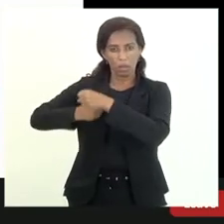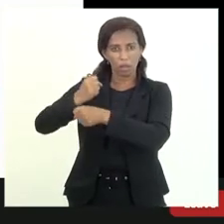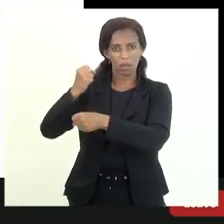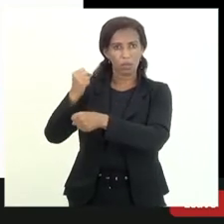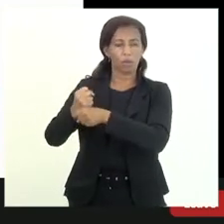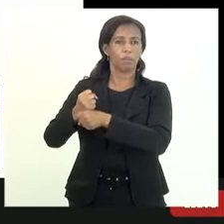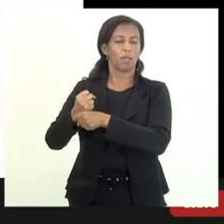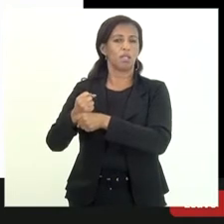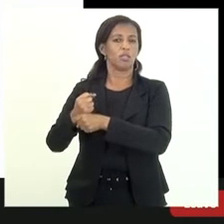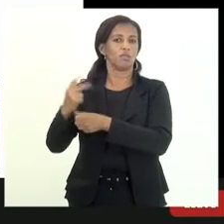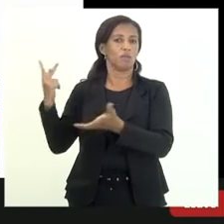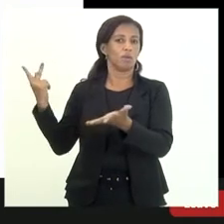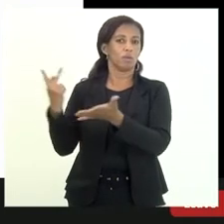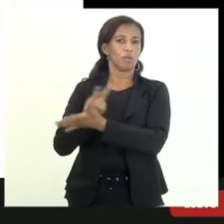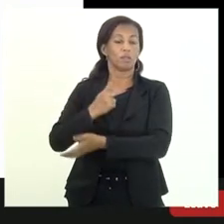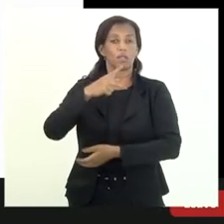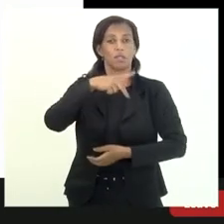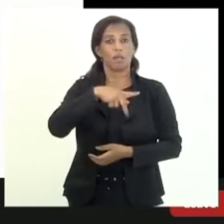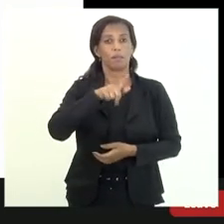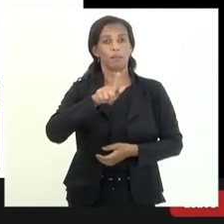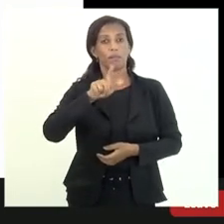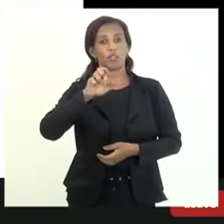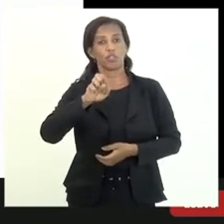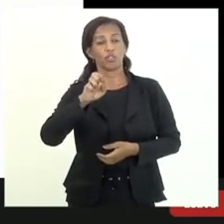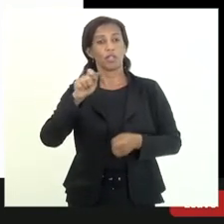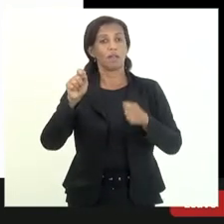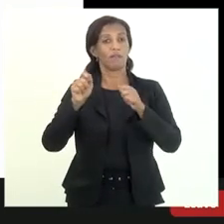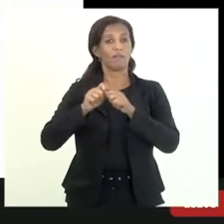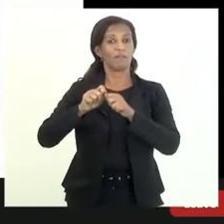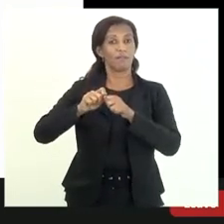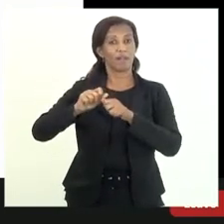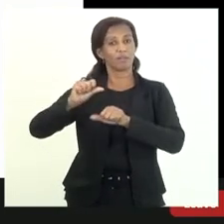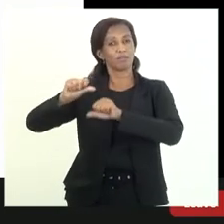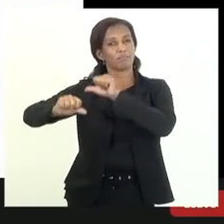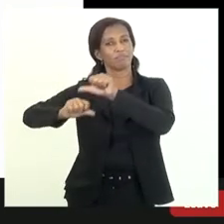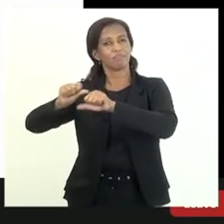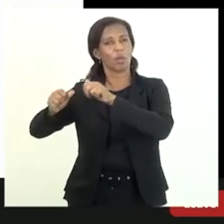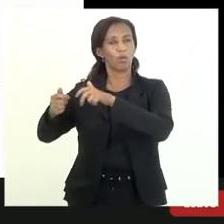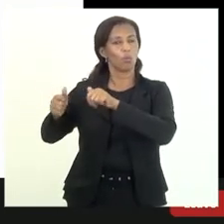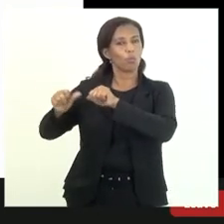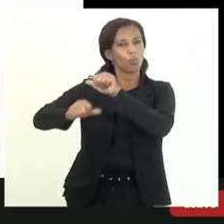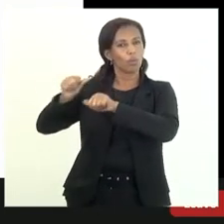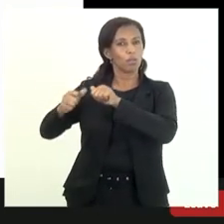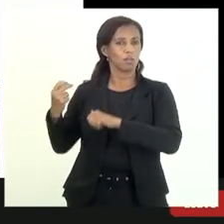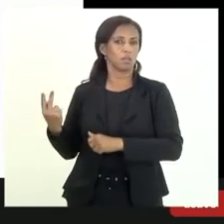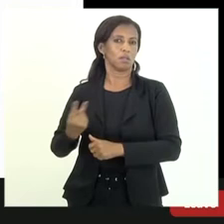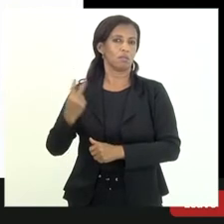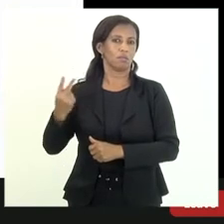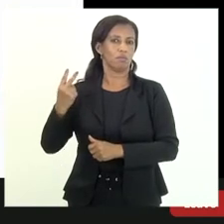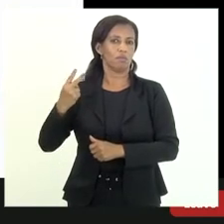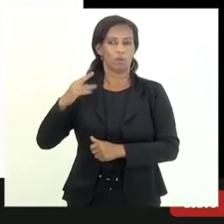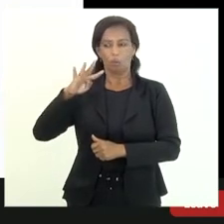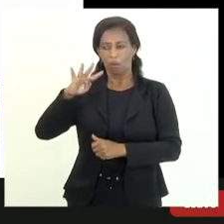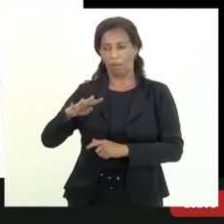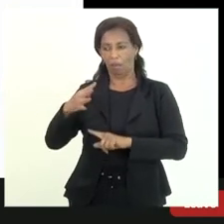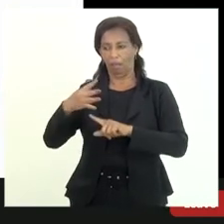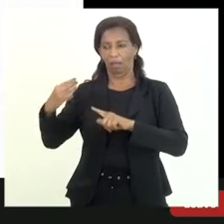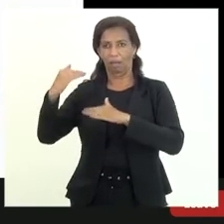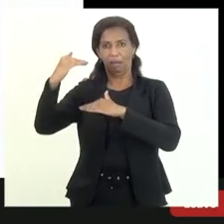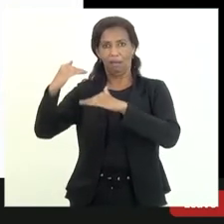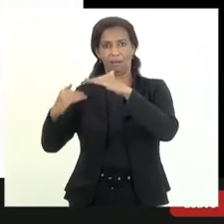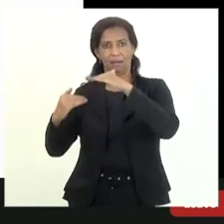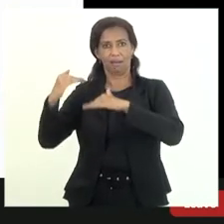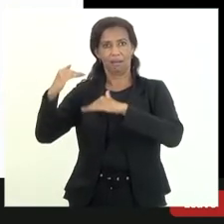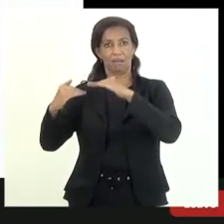recomendável que a PGE fizesse uma reclassificação visse a classificação desses créditos para ver